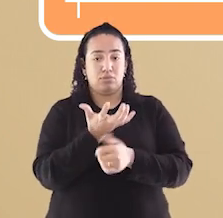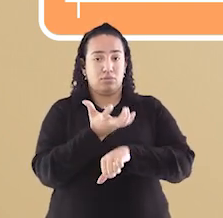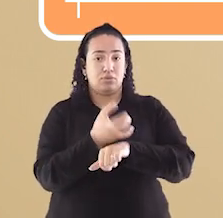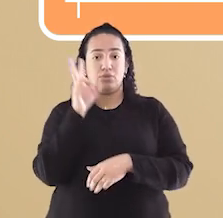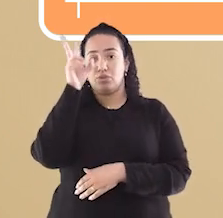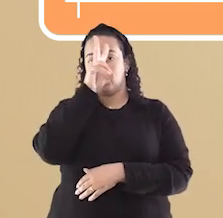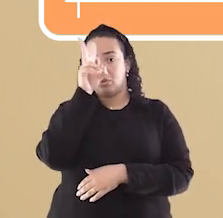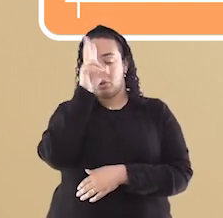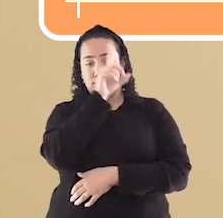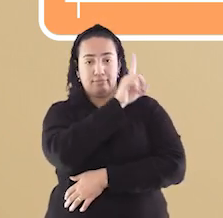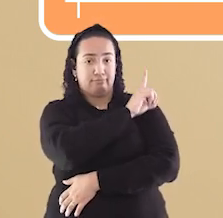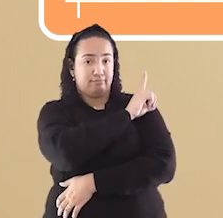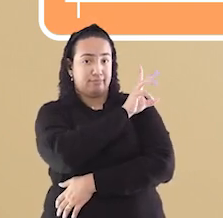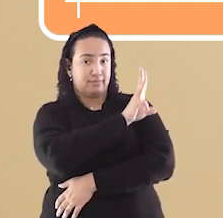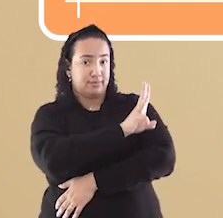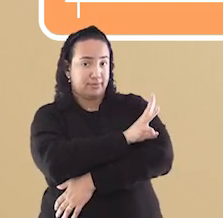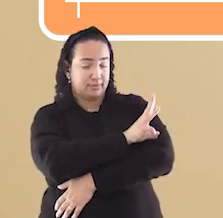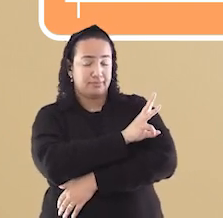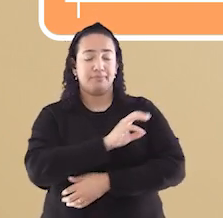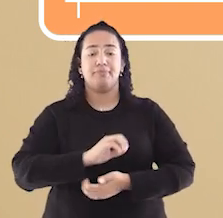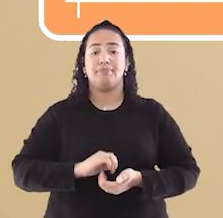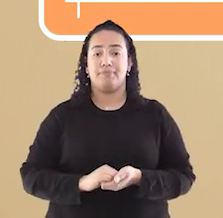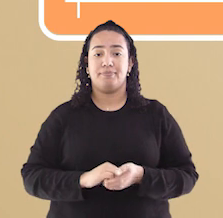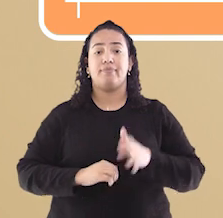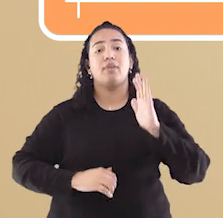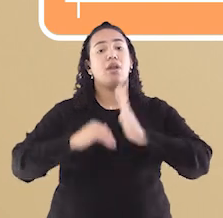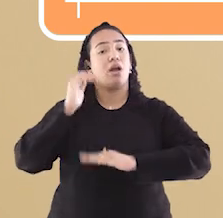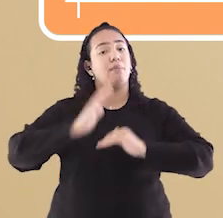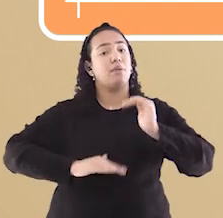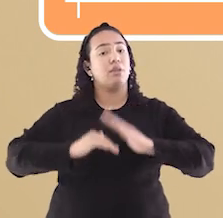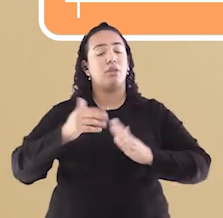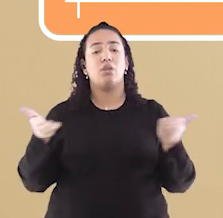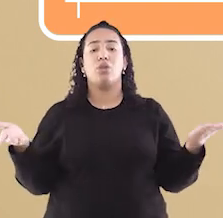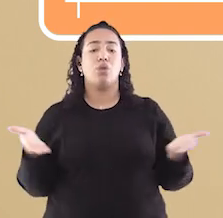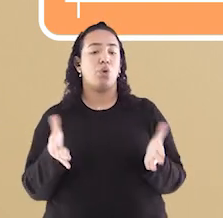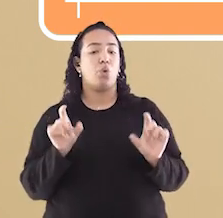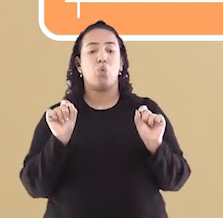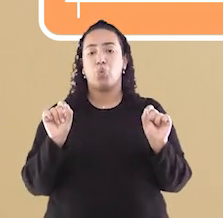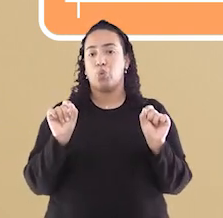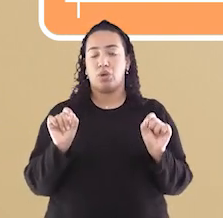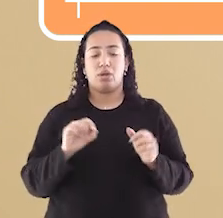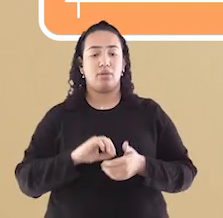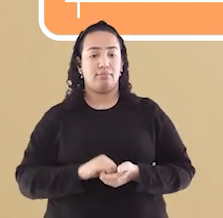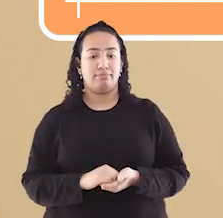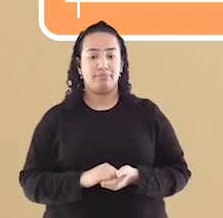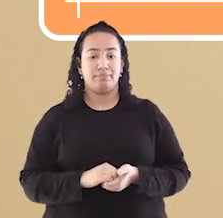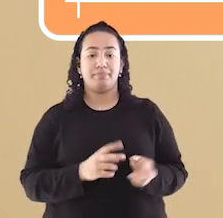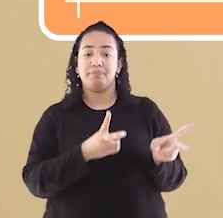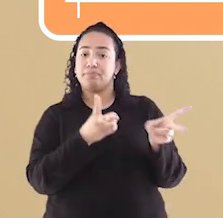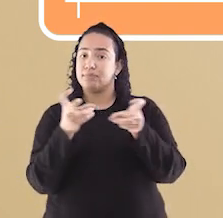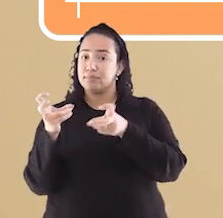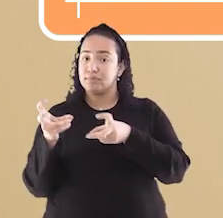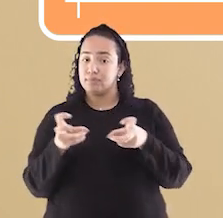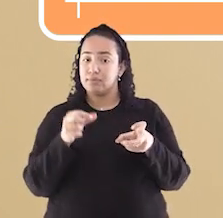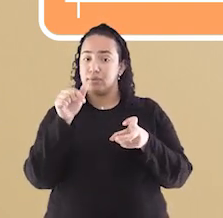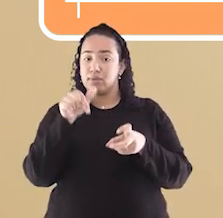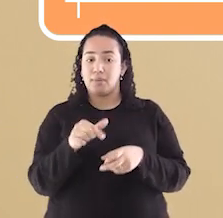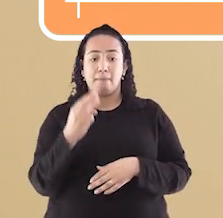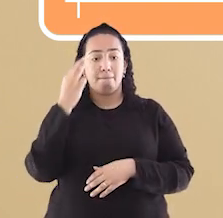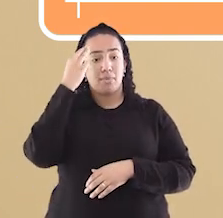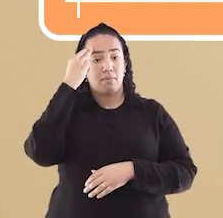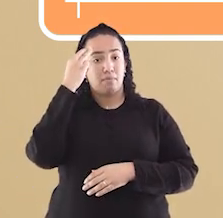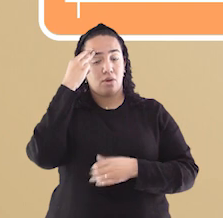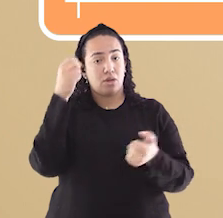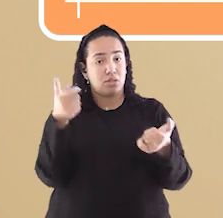primeiro ao terceiro ano dos anos iniciais. A habilidade trabalhada hoje será identificar os registros de